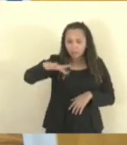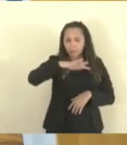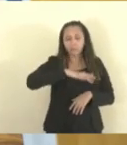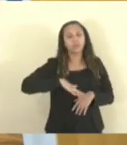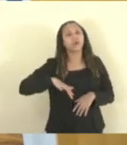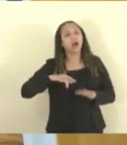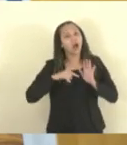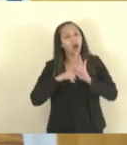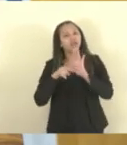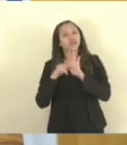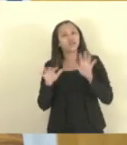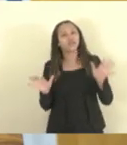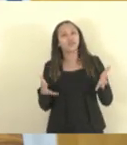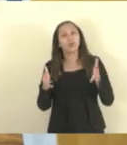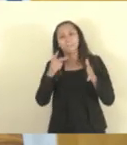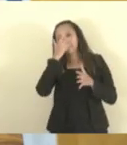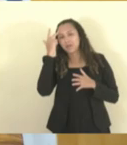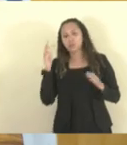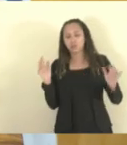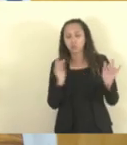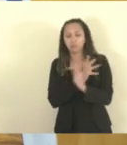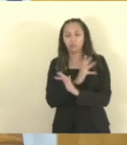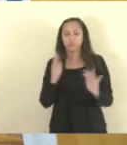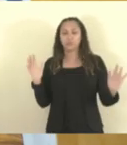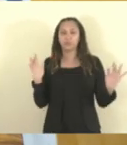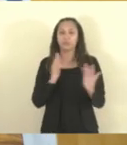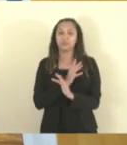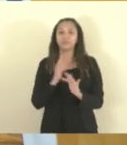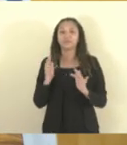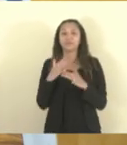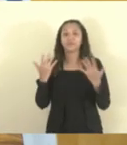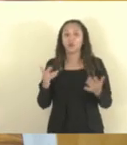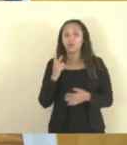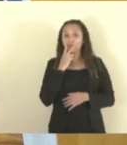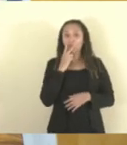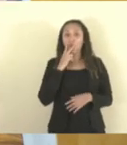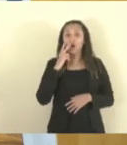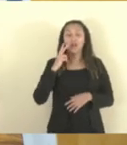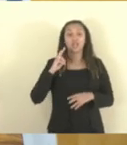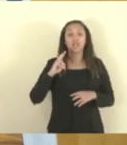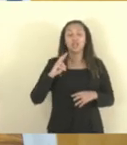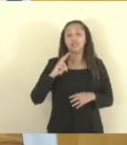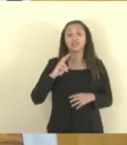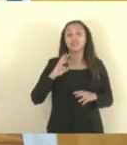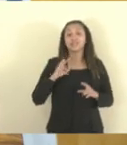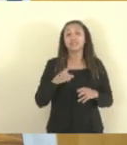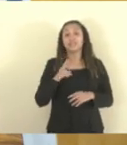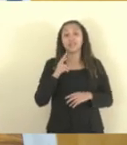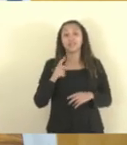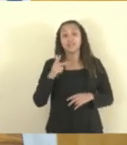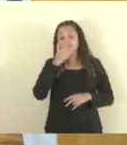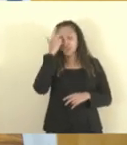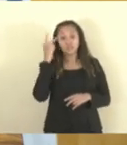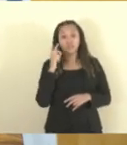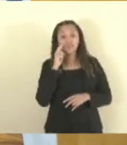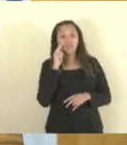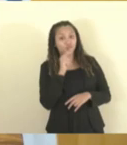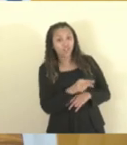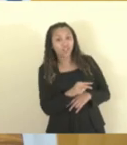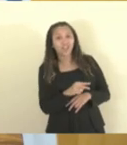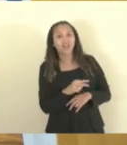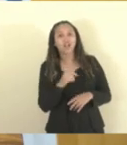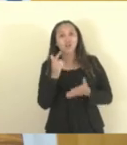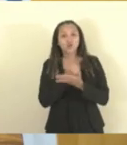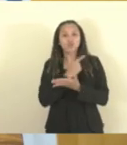contemplada, a cidade de Vitória, ela é vista em todos os quatro cantos do mundo, porque é bastante em todos os jornais, então fica aqui